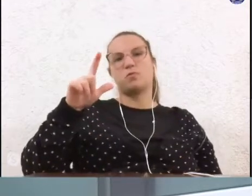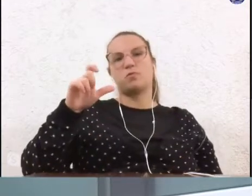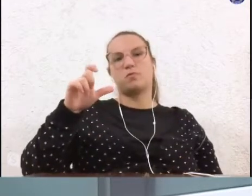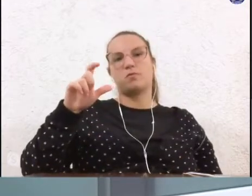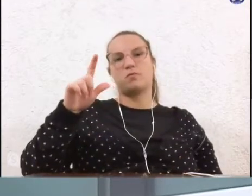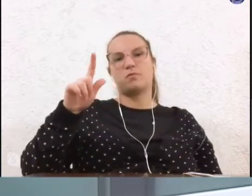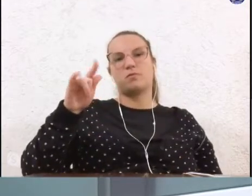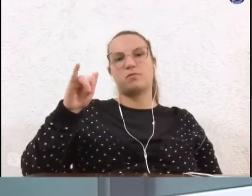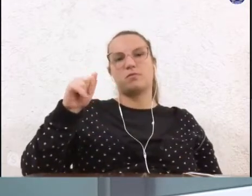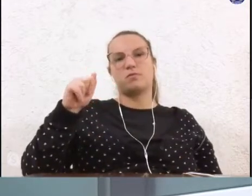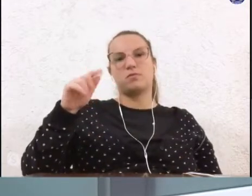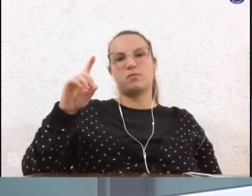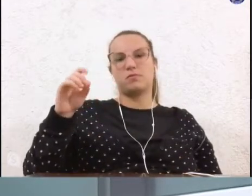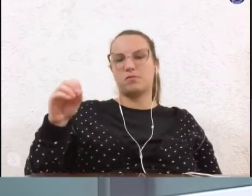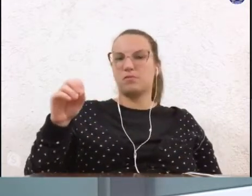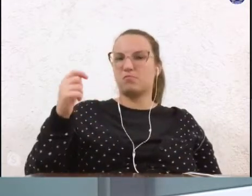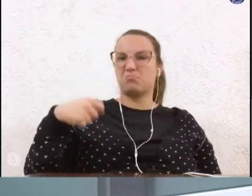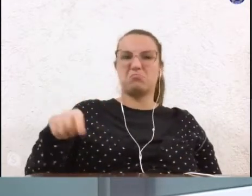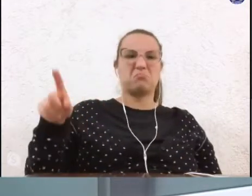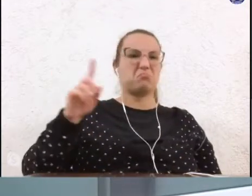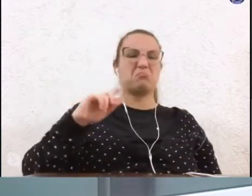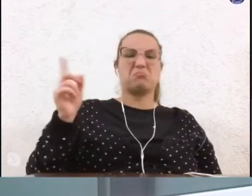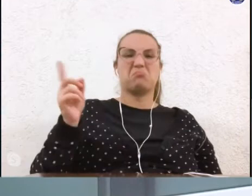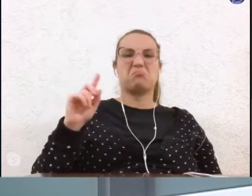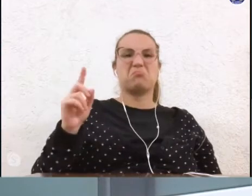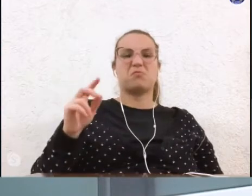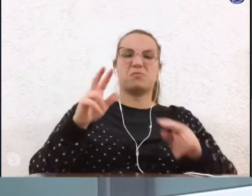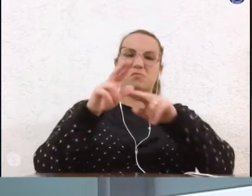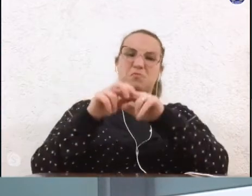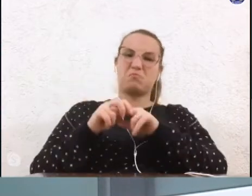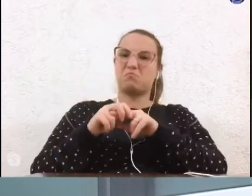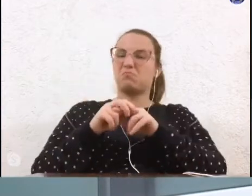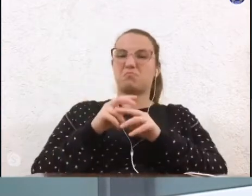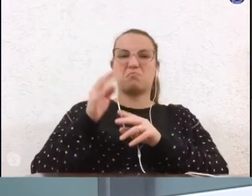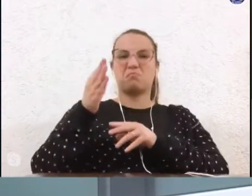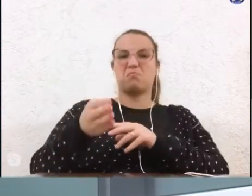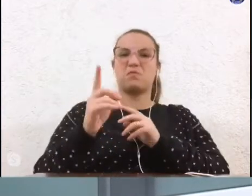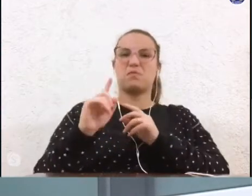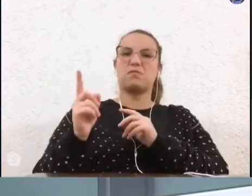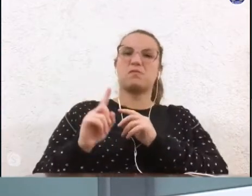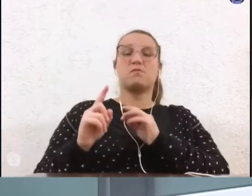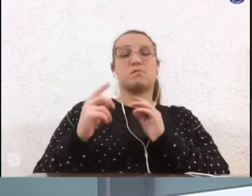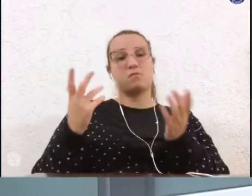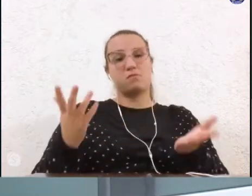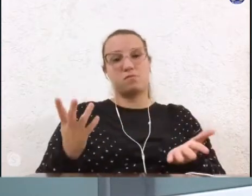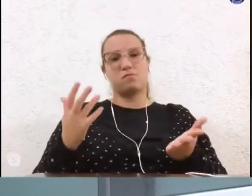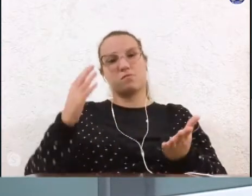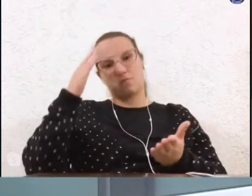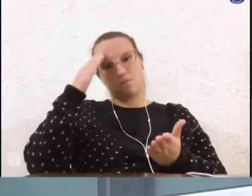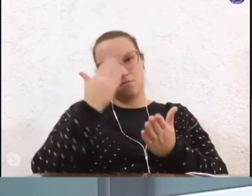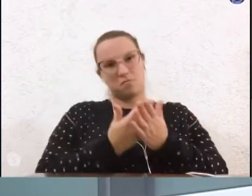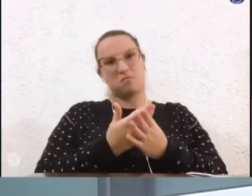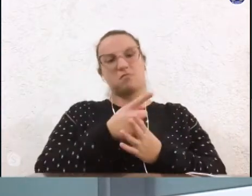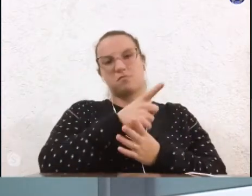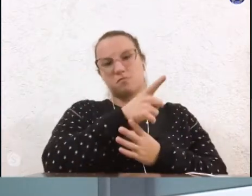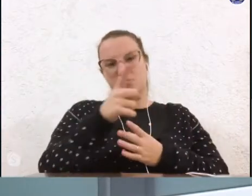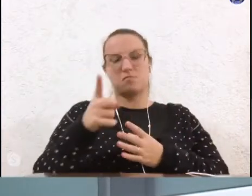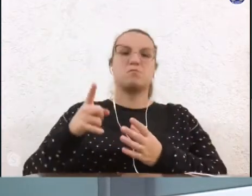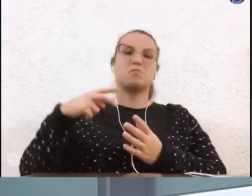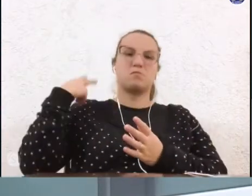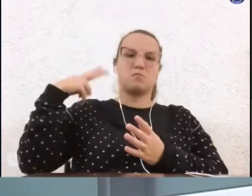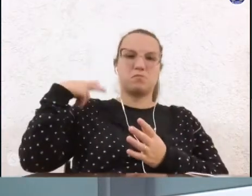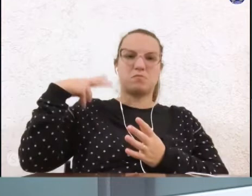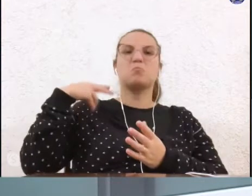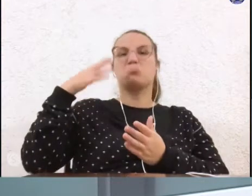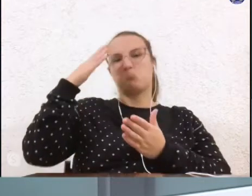análise dos membros do conselho do meio ambiente por isso não passou naquela oportunidade eu acreditei acredito que os vereadores também acreditou